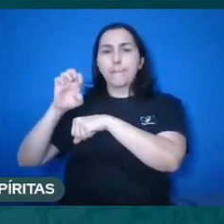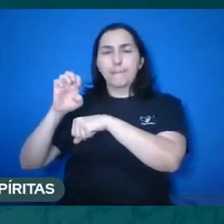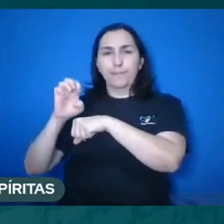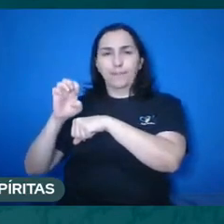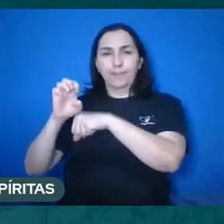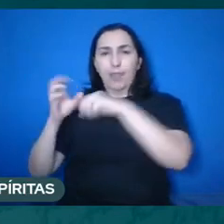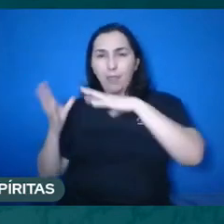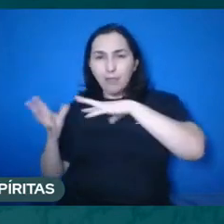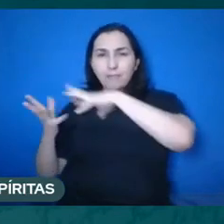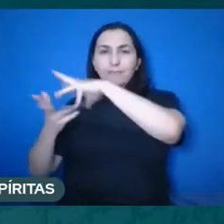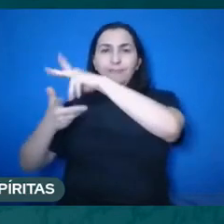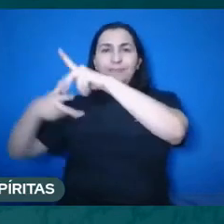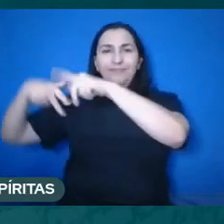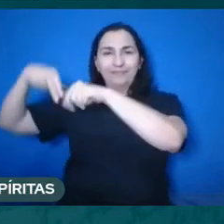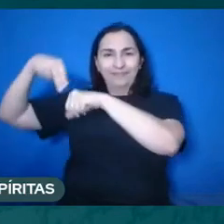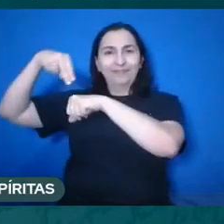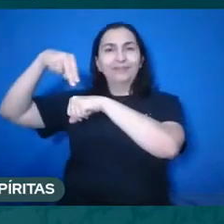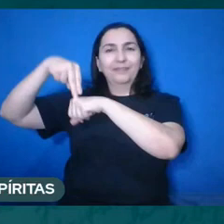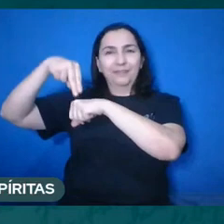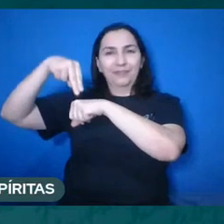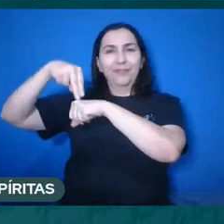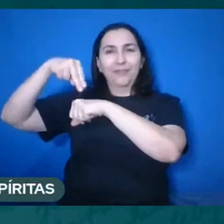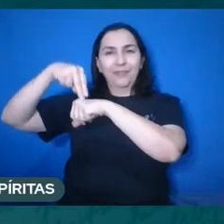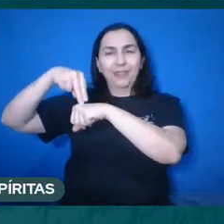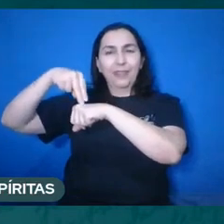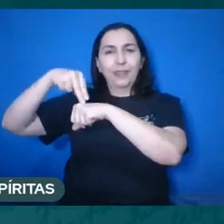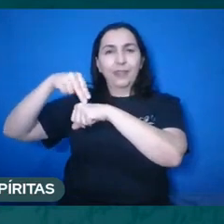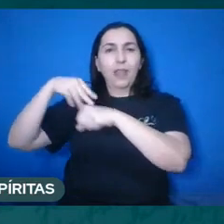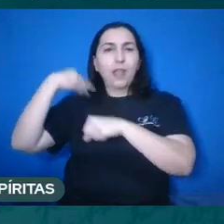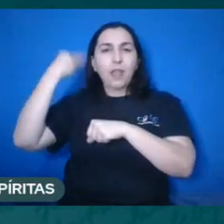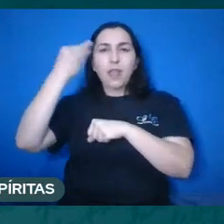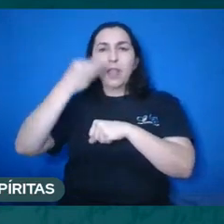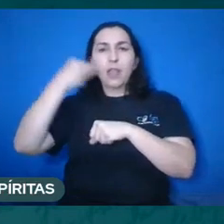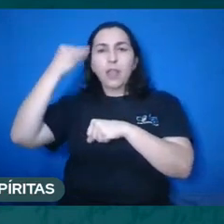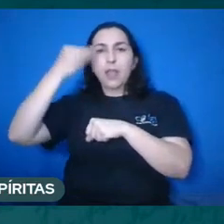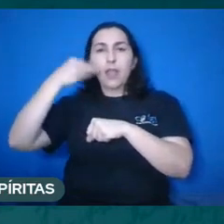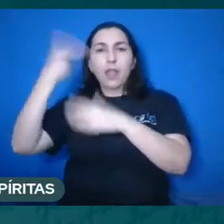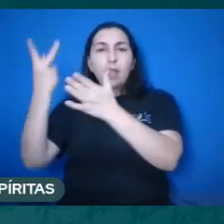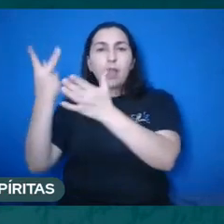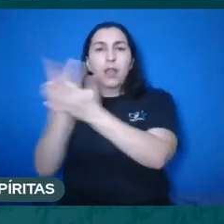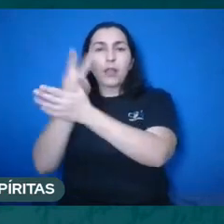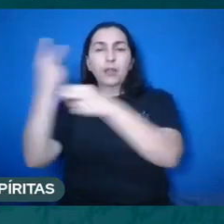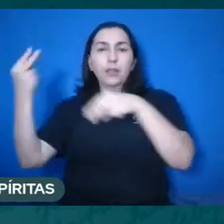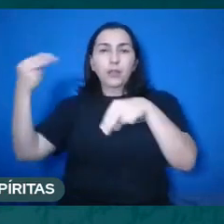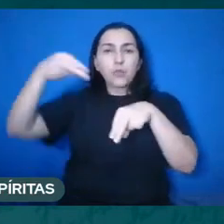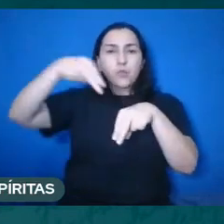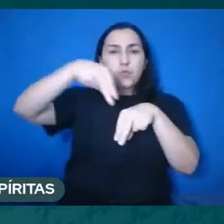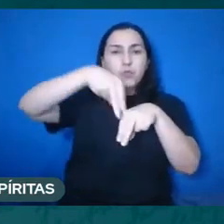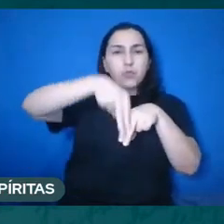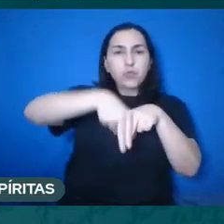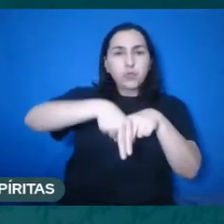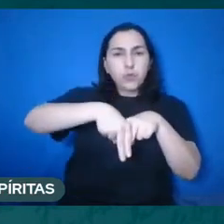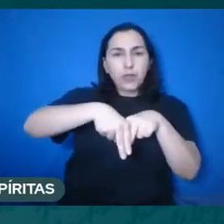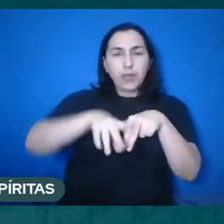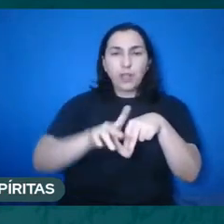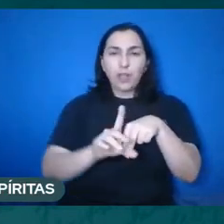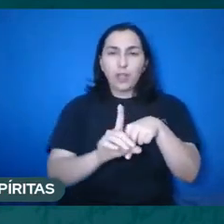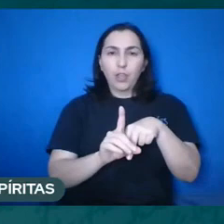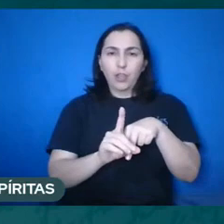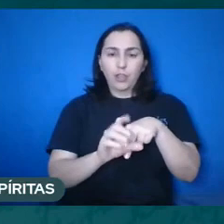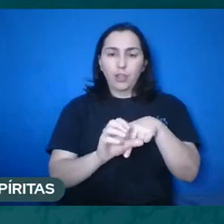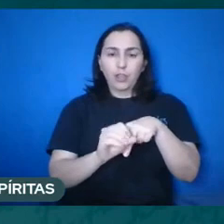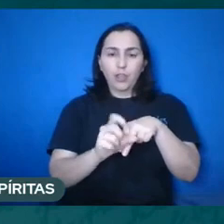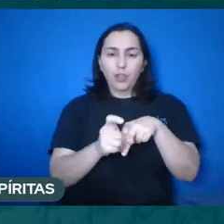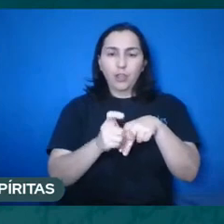desse mundo e que vem para experiências sensoriais, para o mundo da doxa, para o mundo